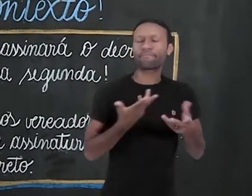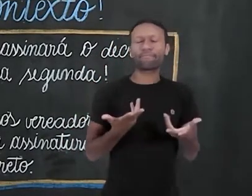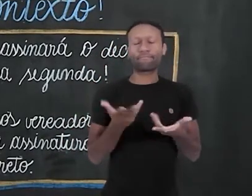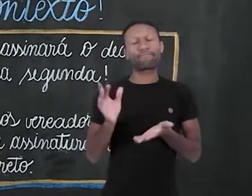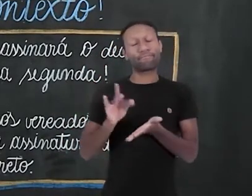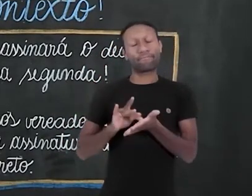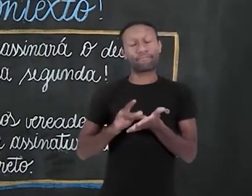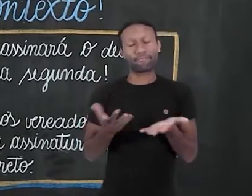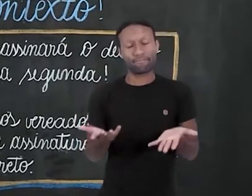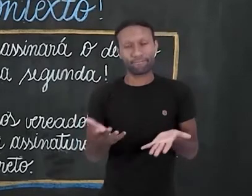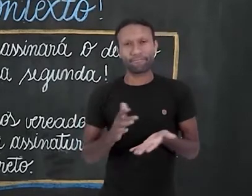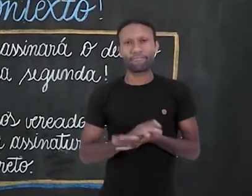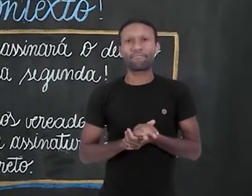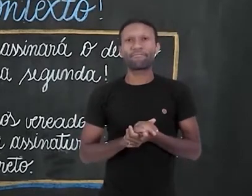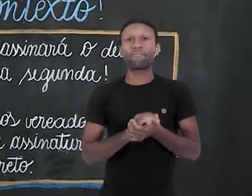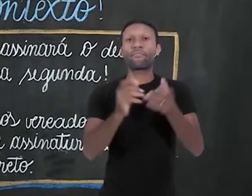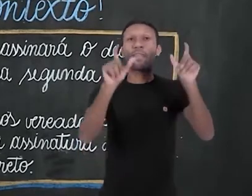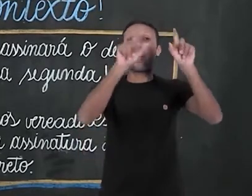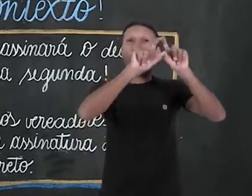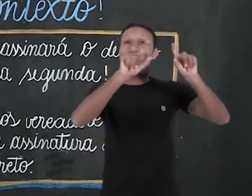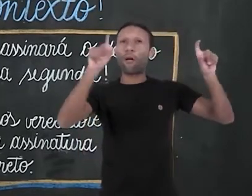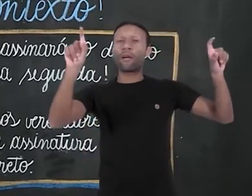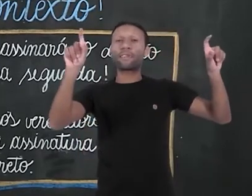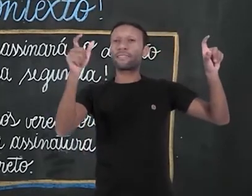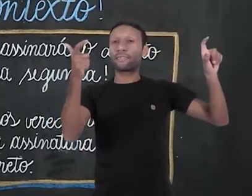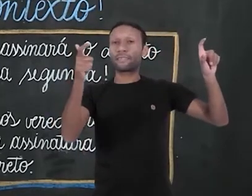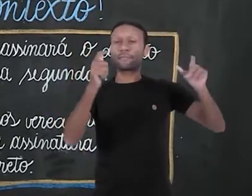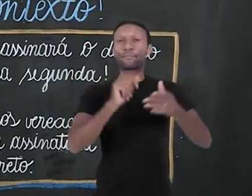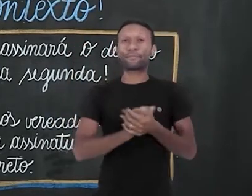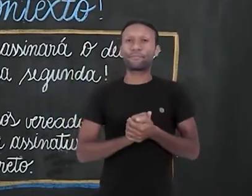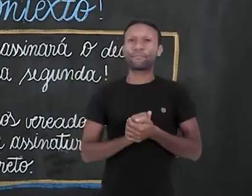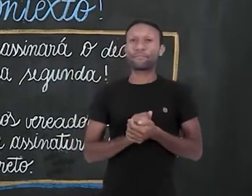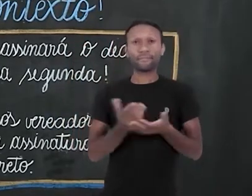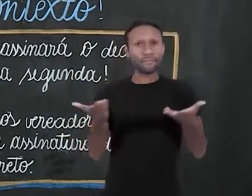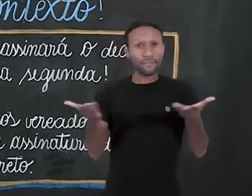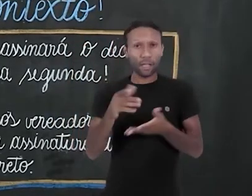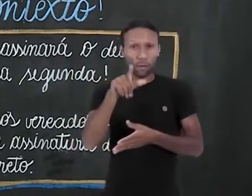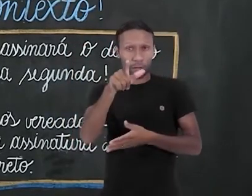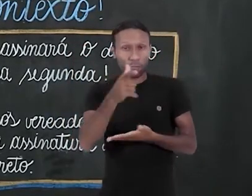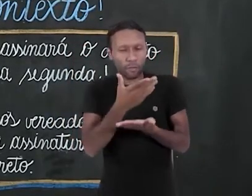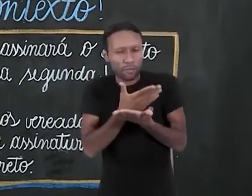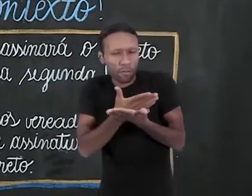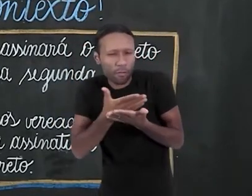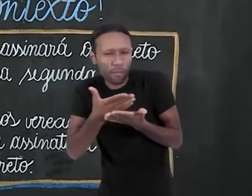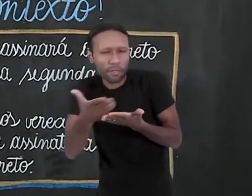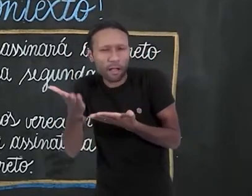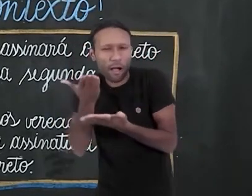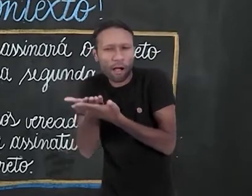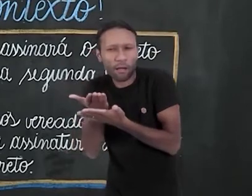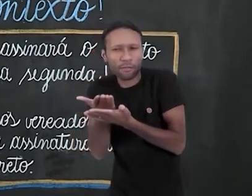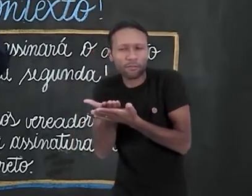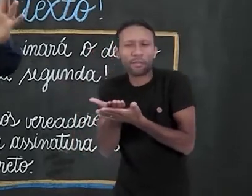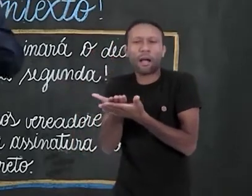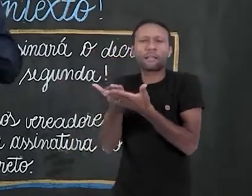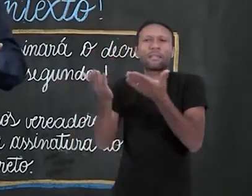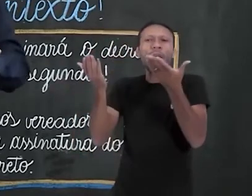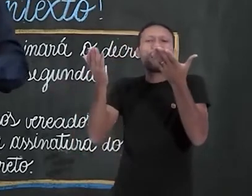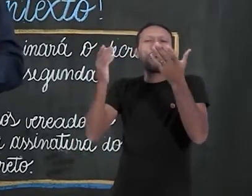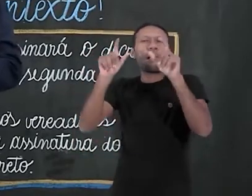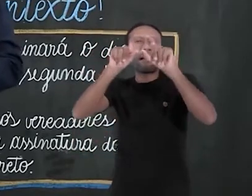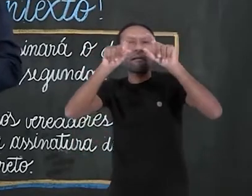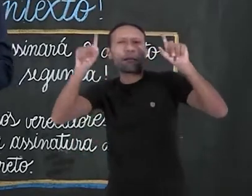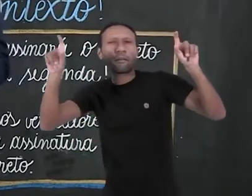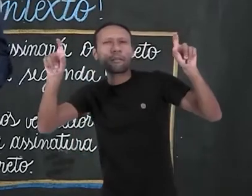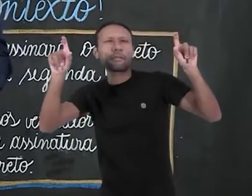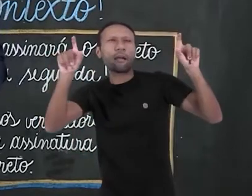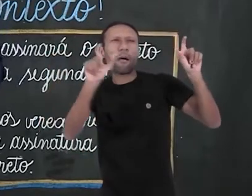de fato, ele não existe. É a oração sem sujeito. Então, a partir de agora, quando você for analisar as construções sintárticas, as orações, lembra de identificar